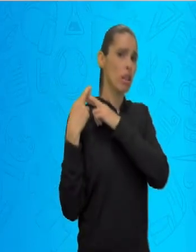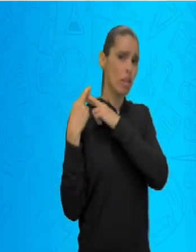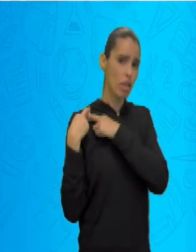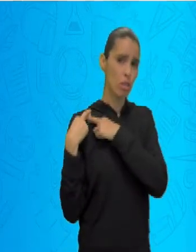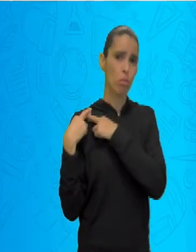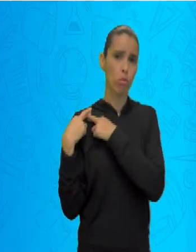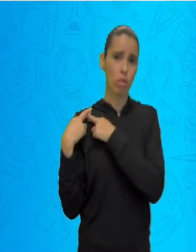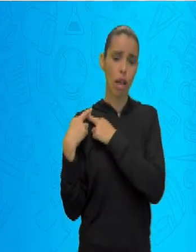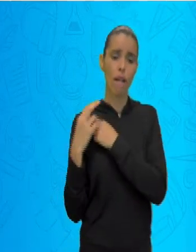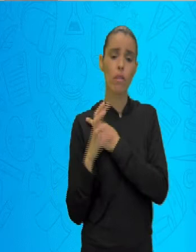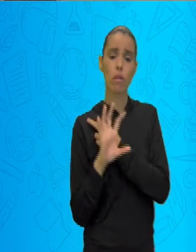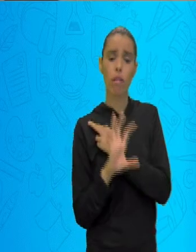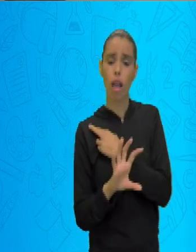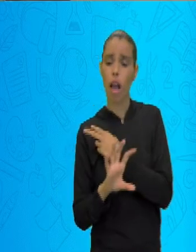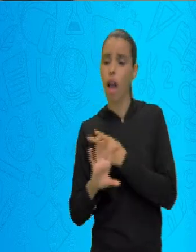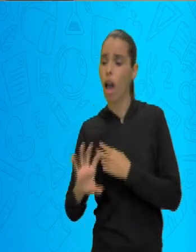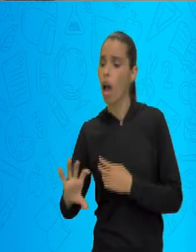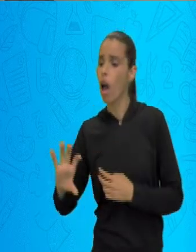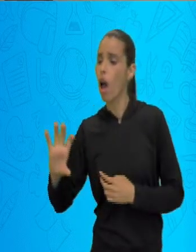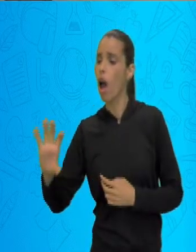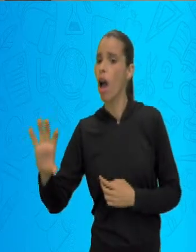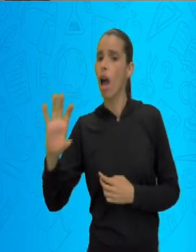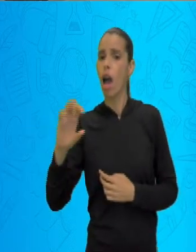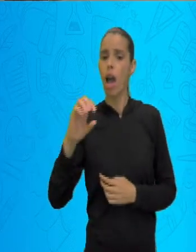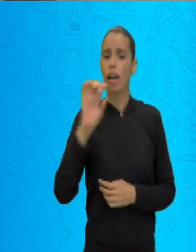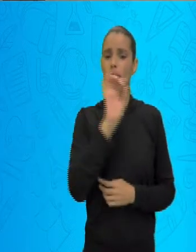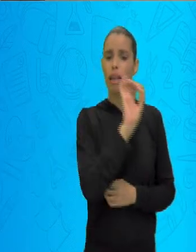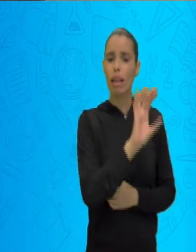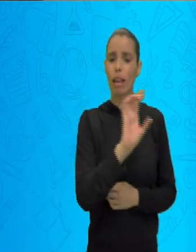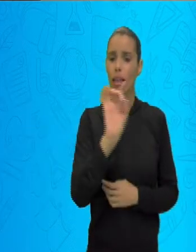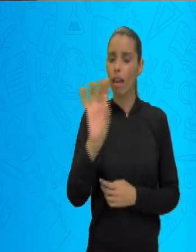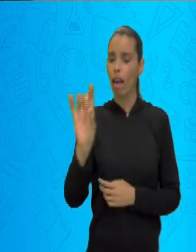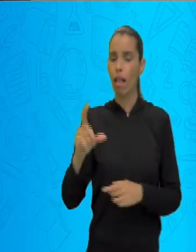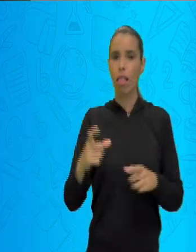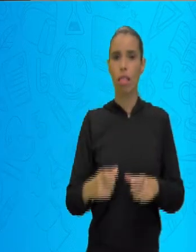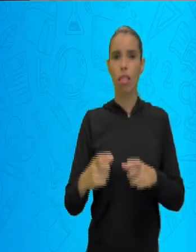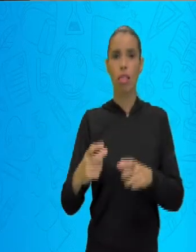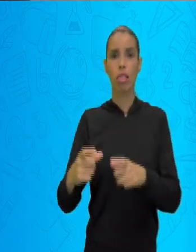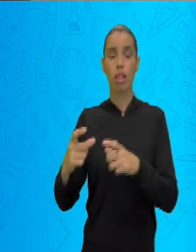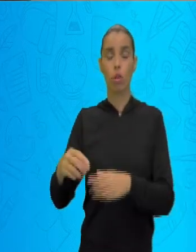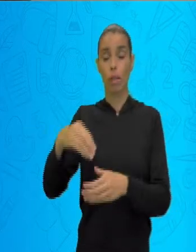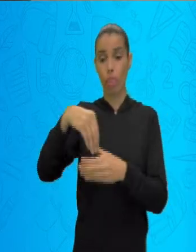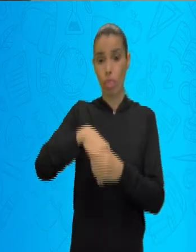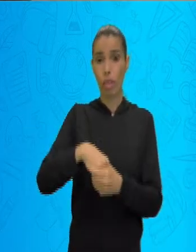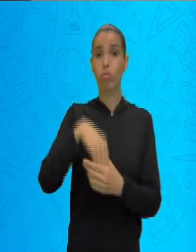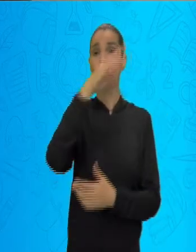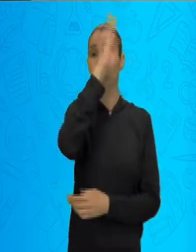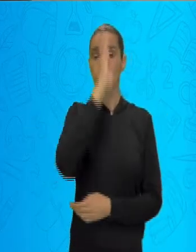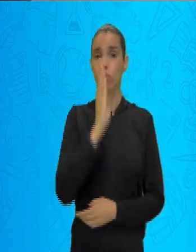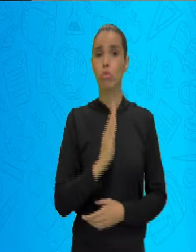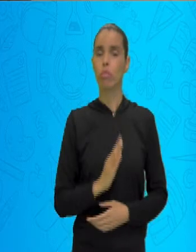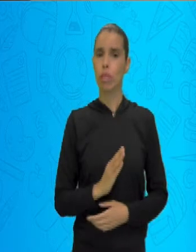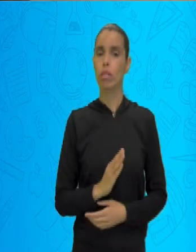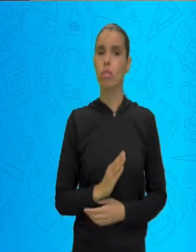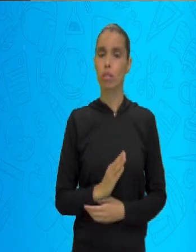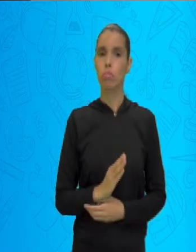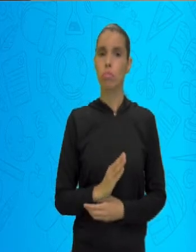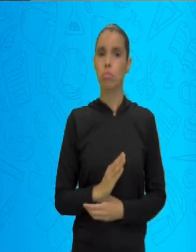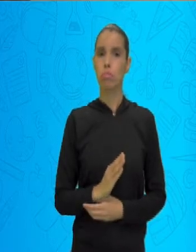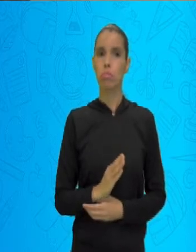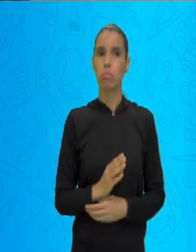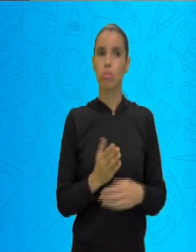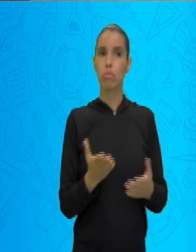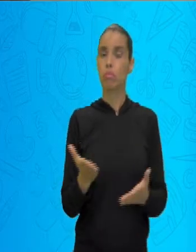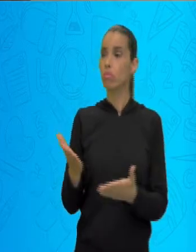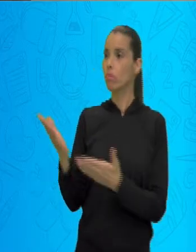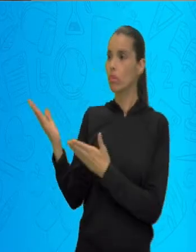dividir o Brasil. significa Instituto Brasileiro de Geografia